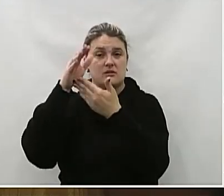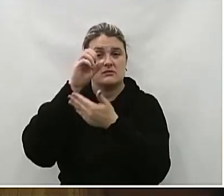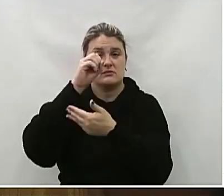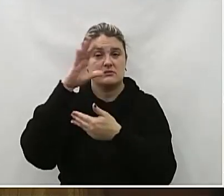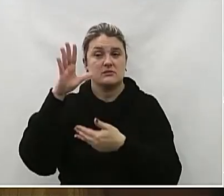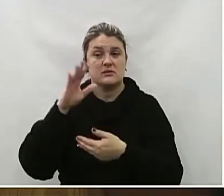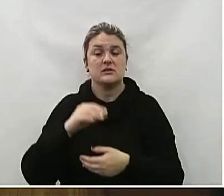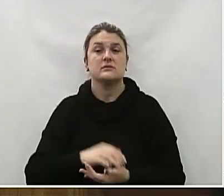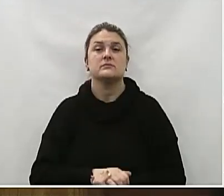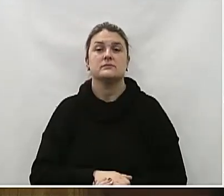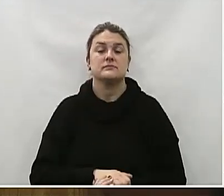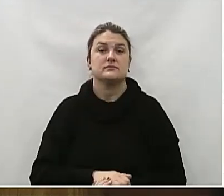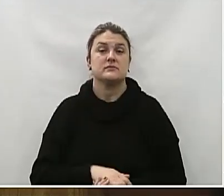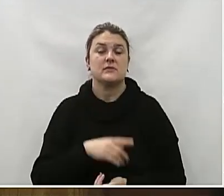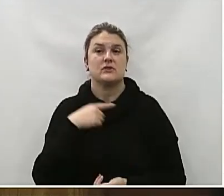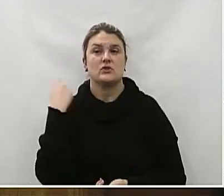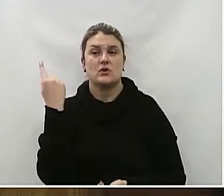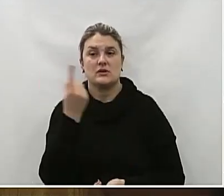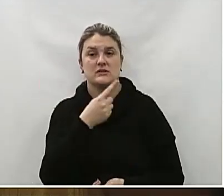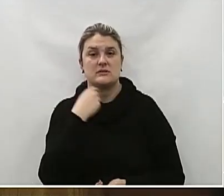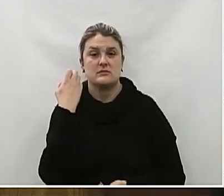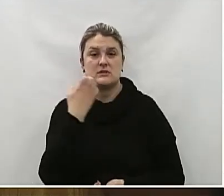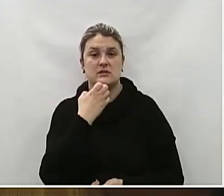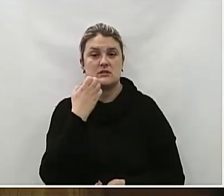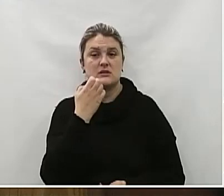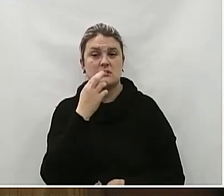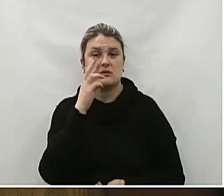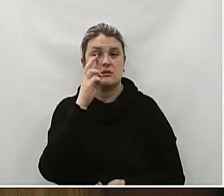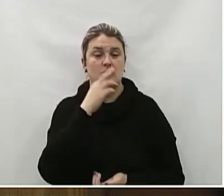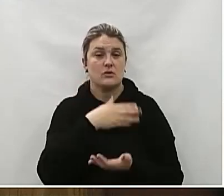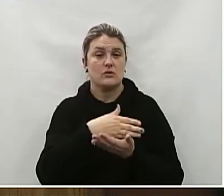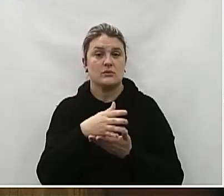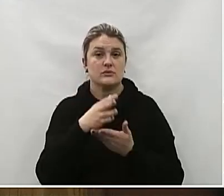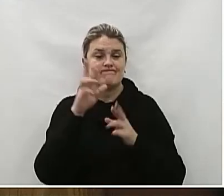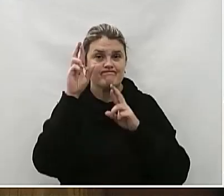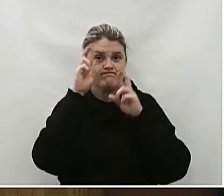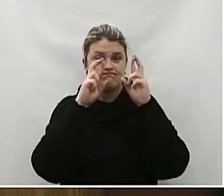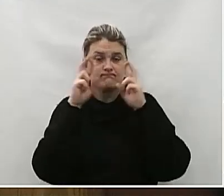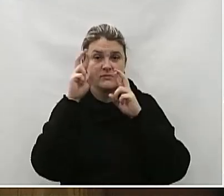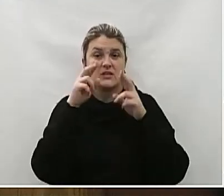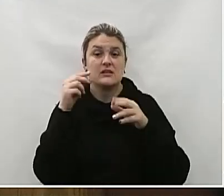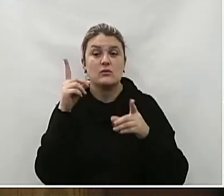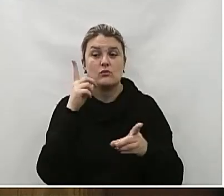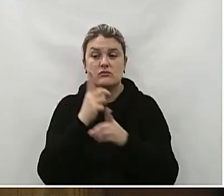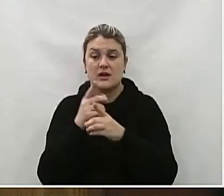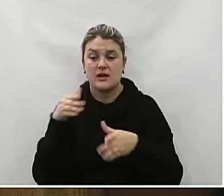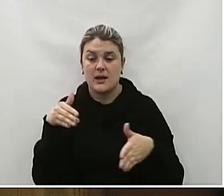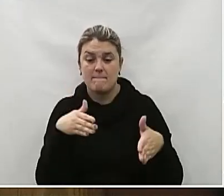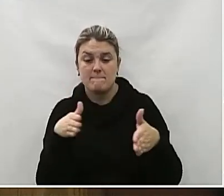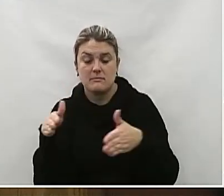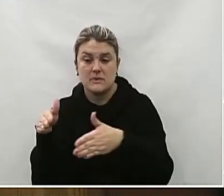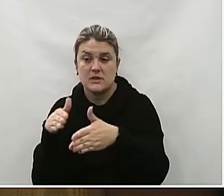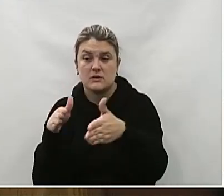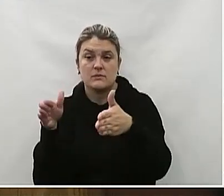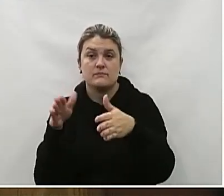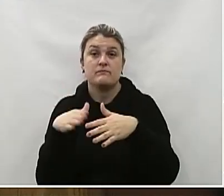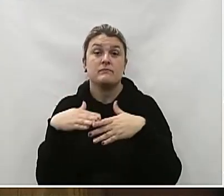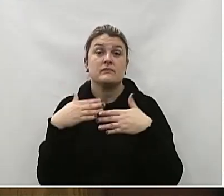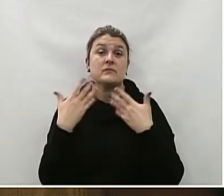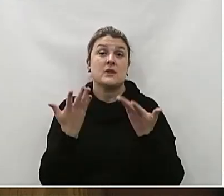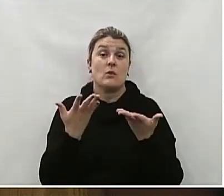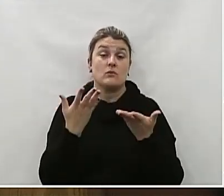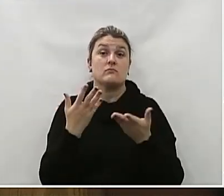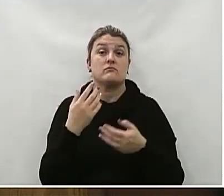Mencionadas Passaram a realizar Vigilância Em pontos De possíveis rotas Dos supostos veículos Em dado momento A equipe do choque